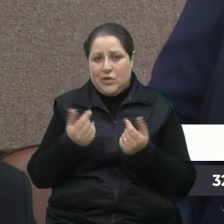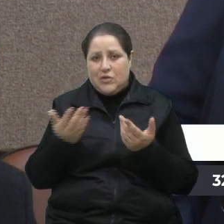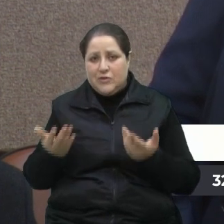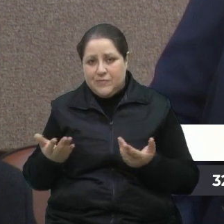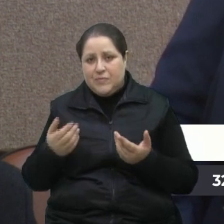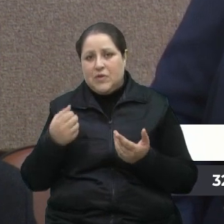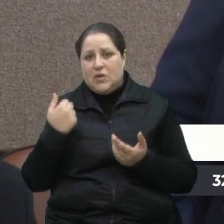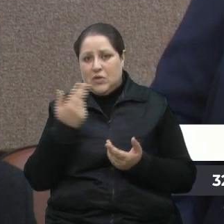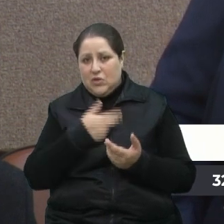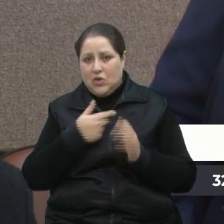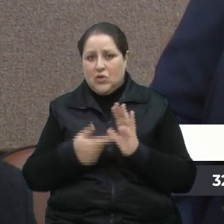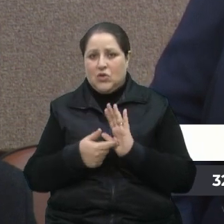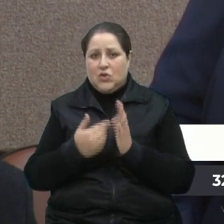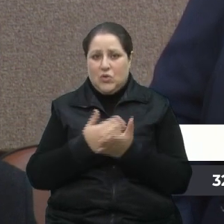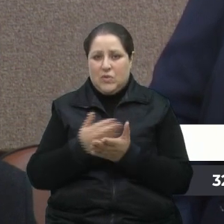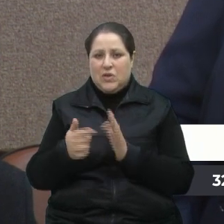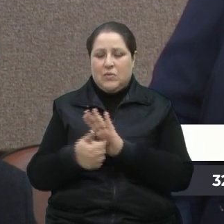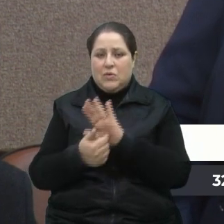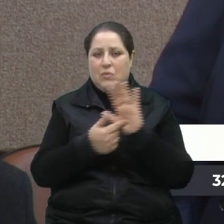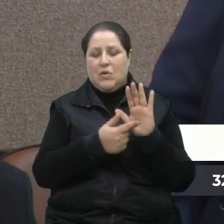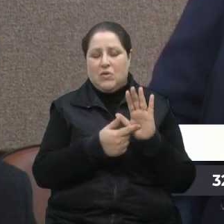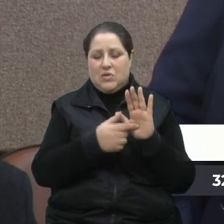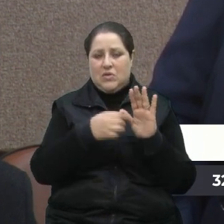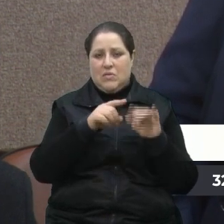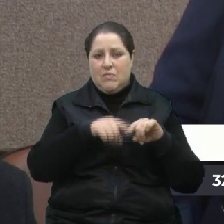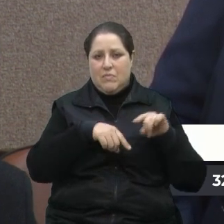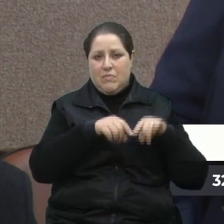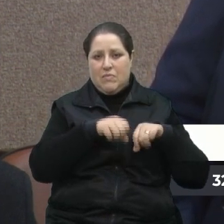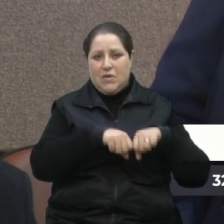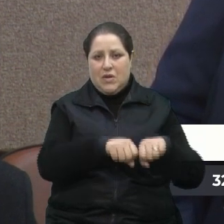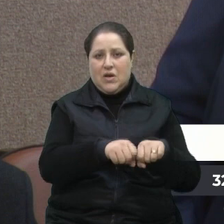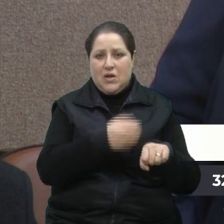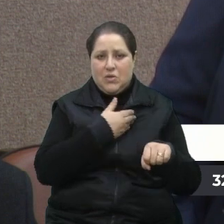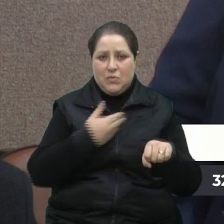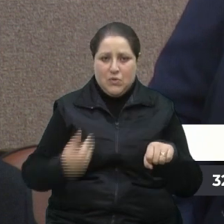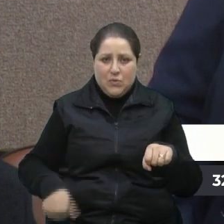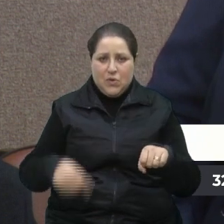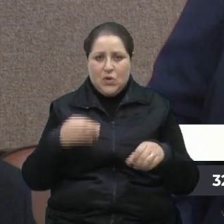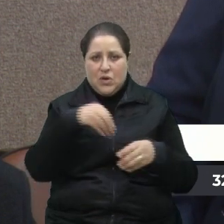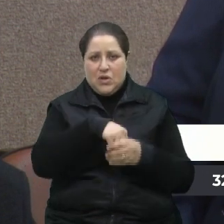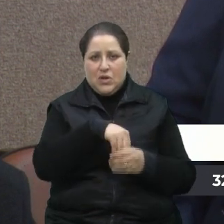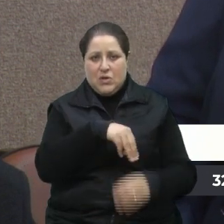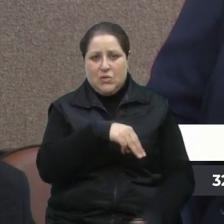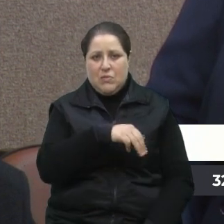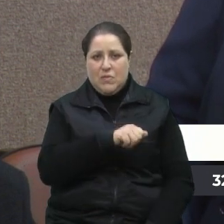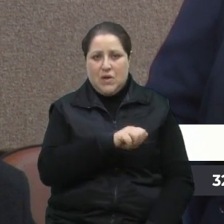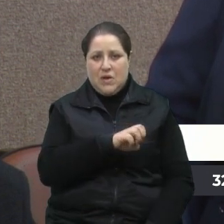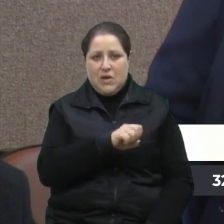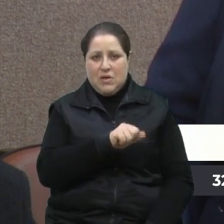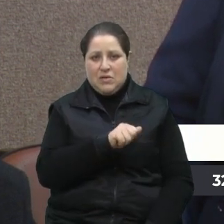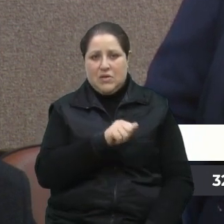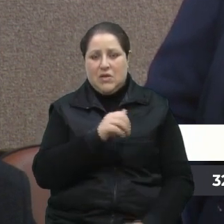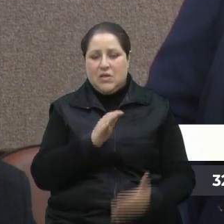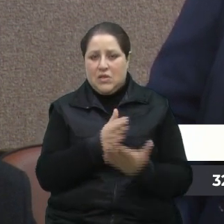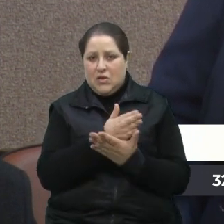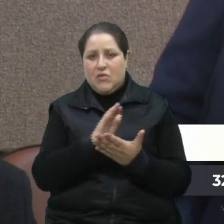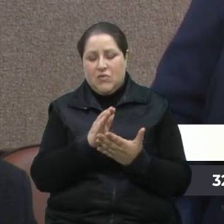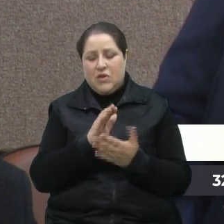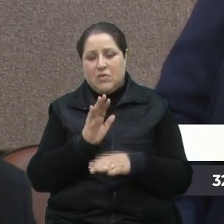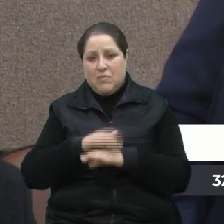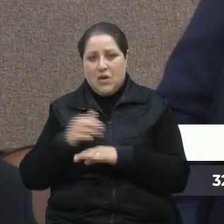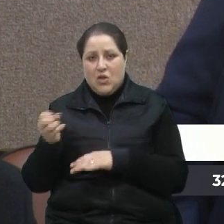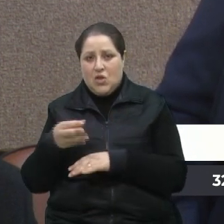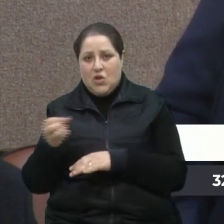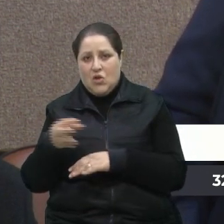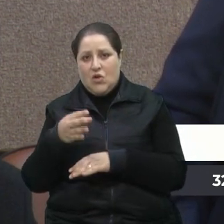abrir essa vitrine do mercado público lá na Maesa, quem sabe alavanque os novos empreendedores e os